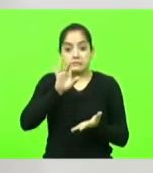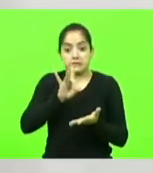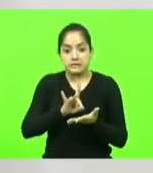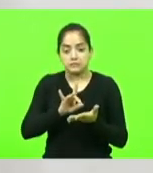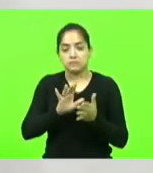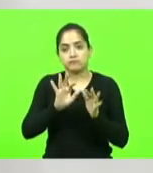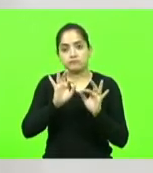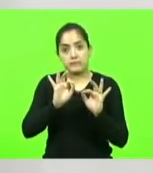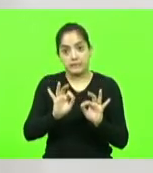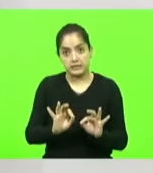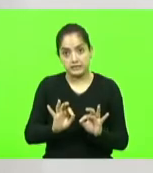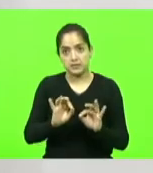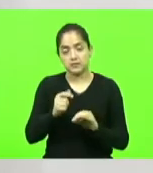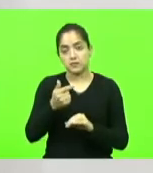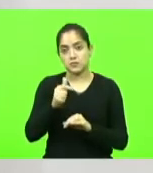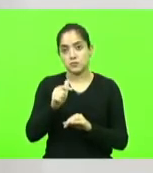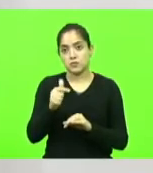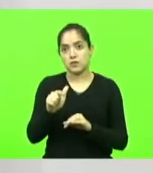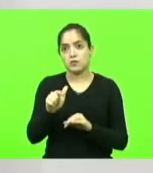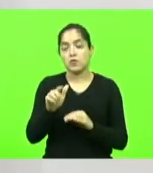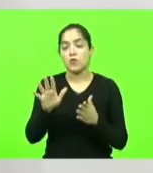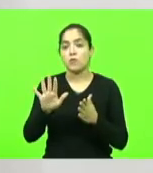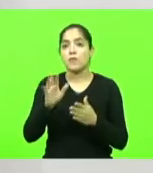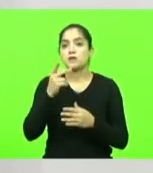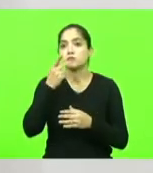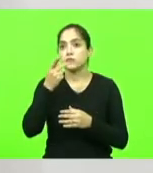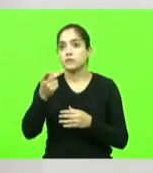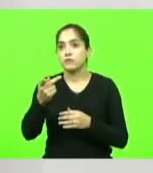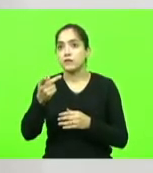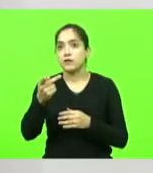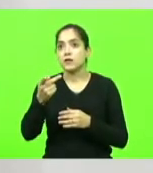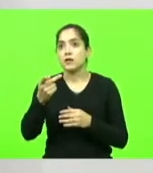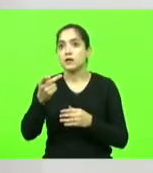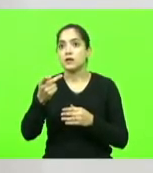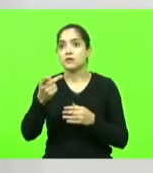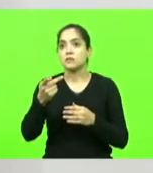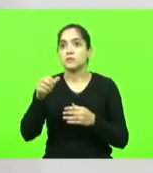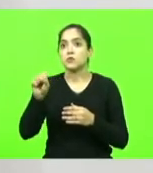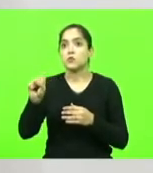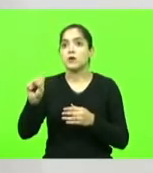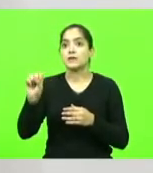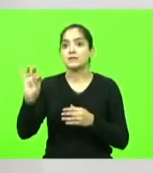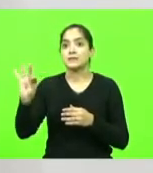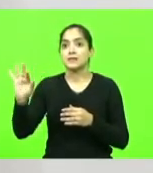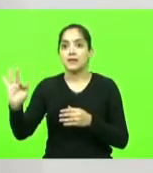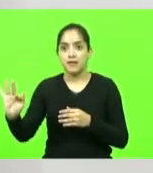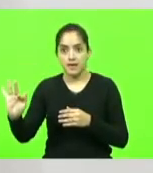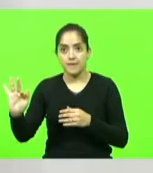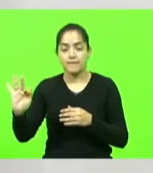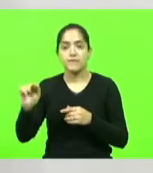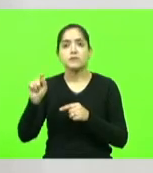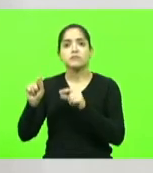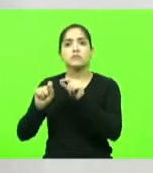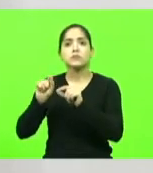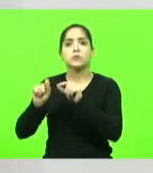Eu venho aqui falar da posição em que o Supremo Tribunal Federal está fazendo